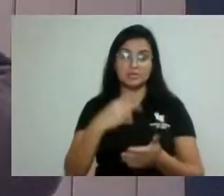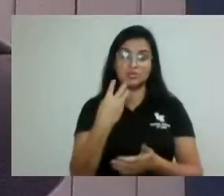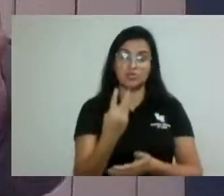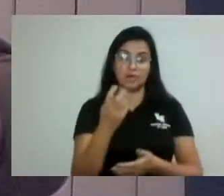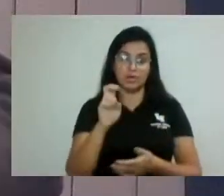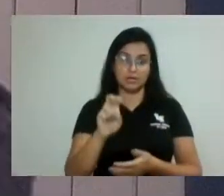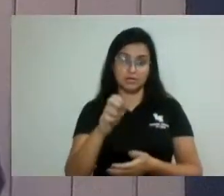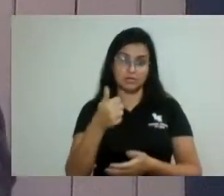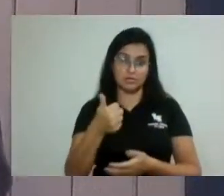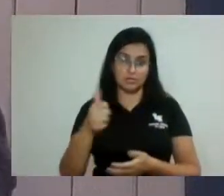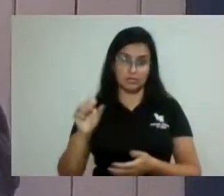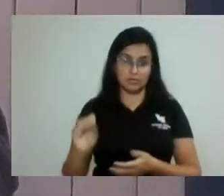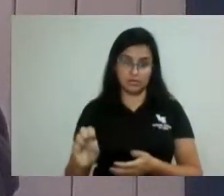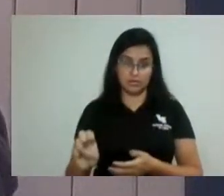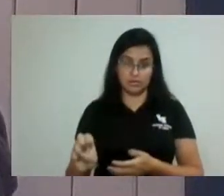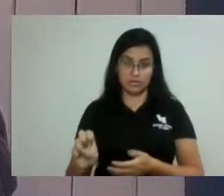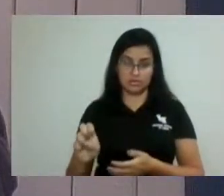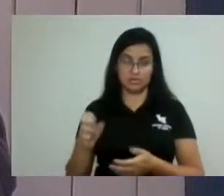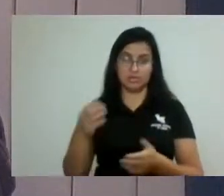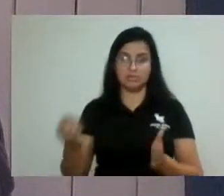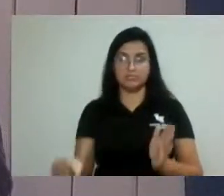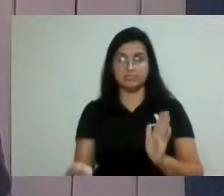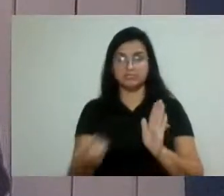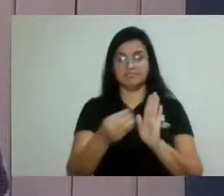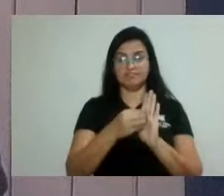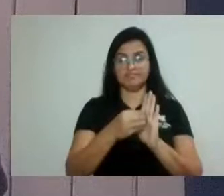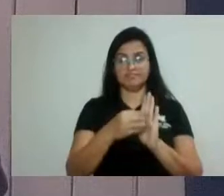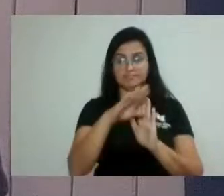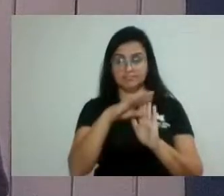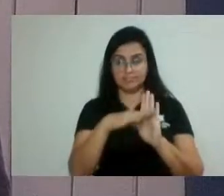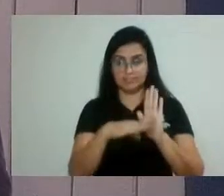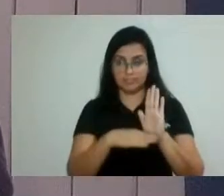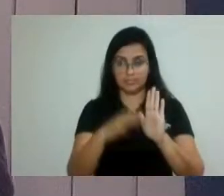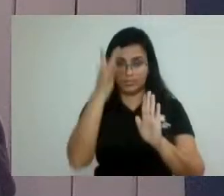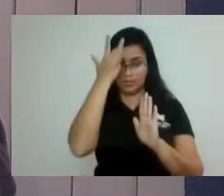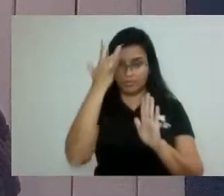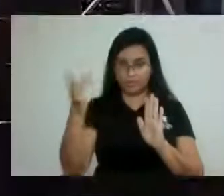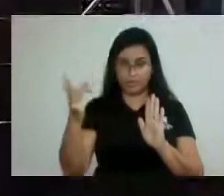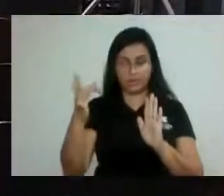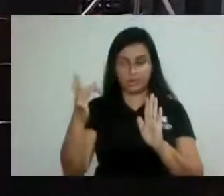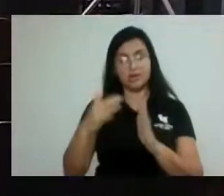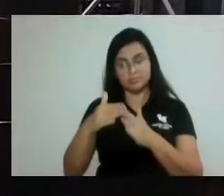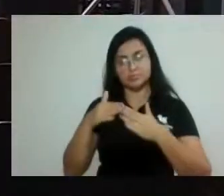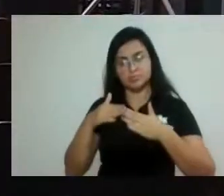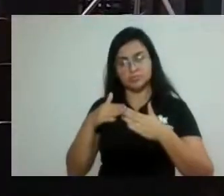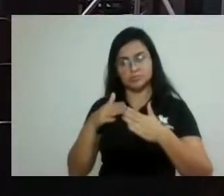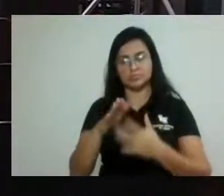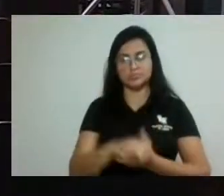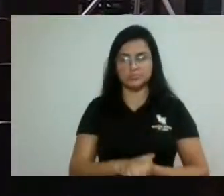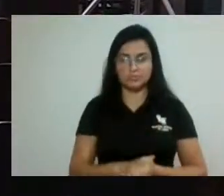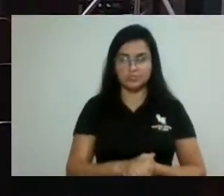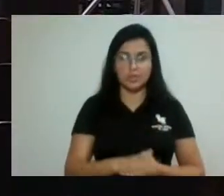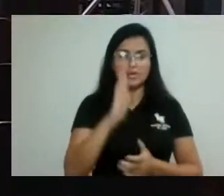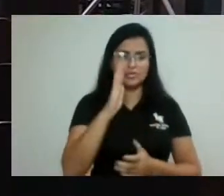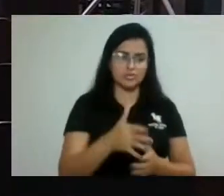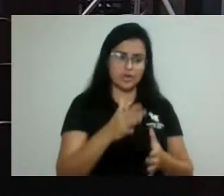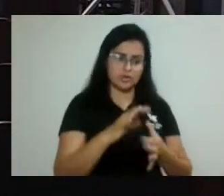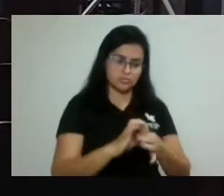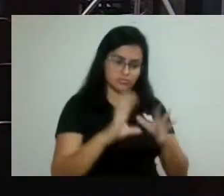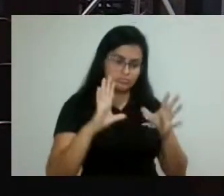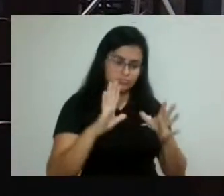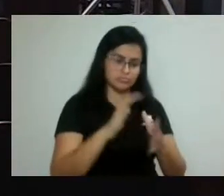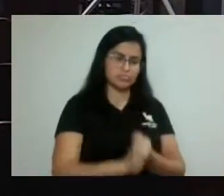para que seja incluída para a ordem do dia de amanhã, por favor, Sr. Presidente. Já está autorizado, mas um pedido de V. Exª,